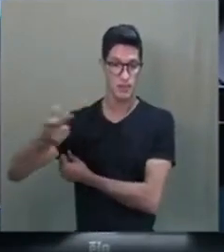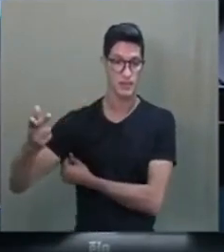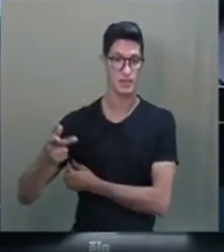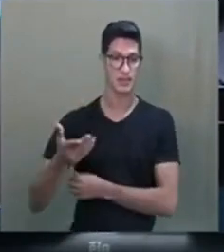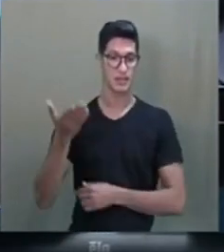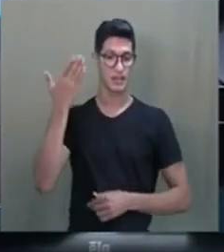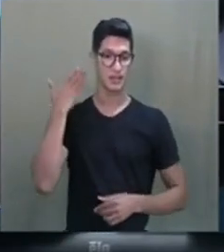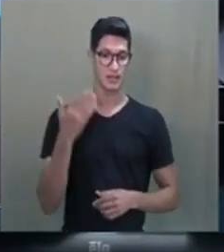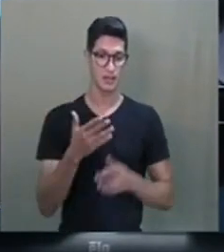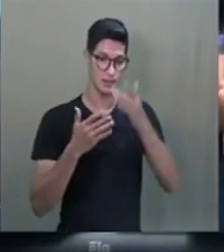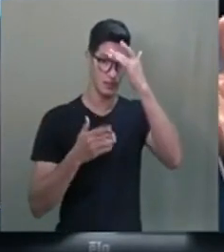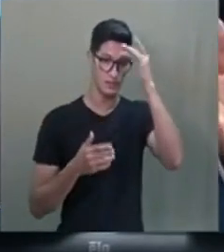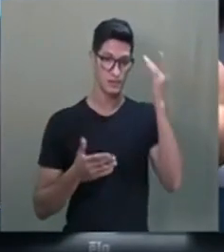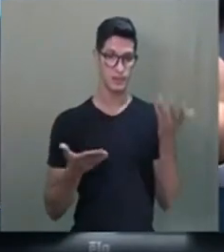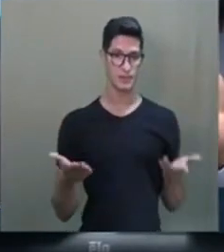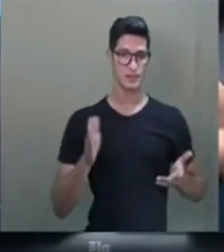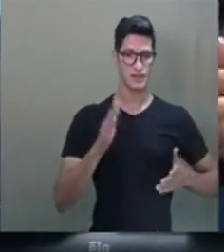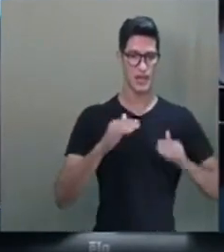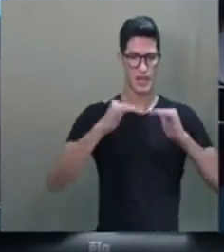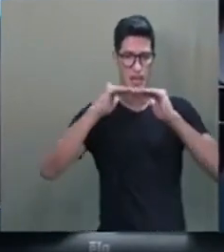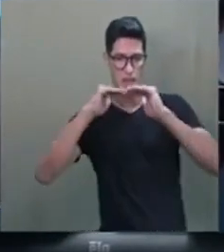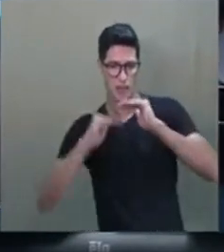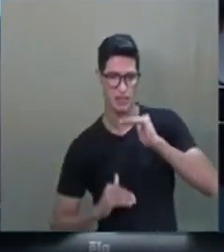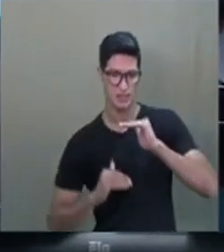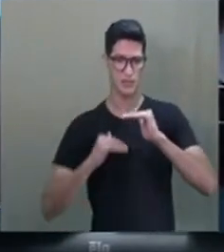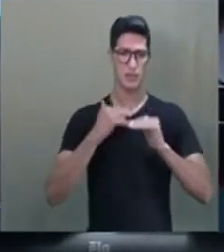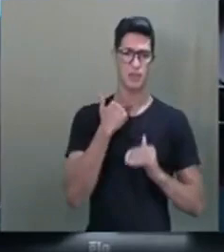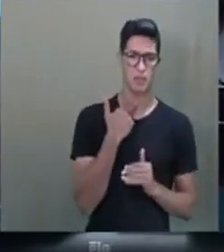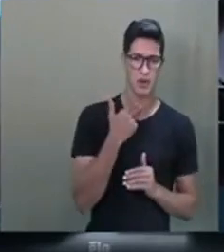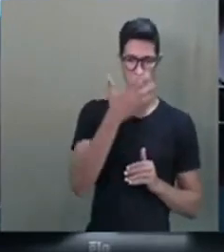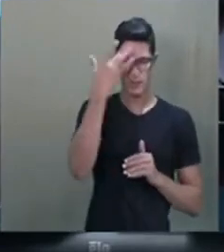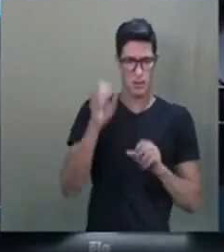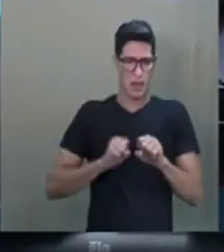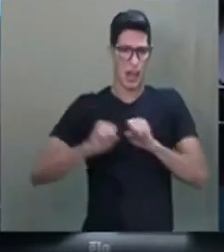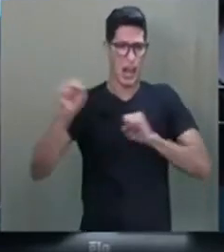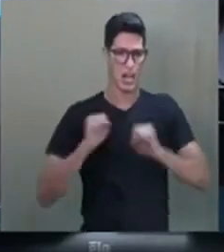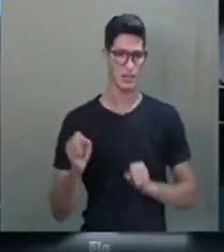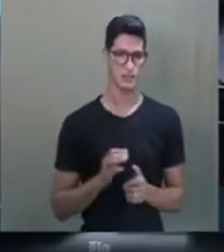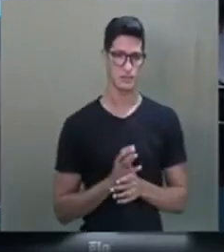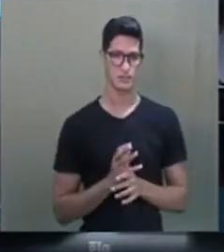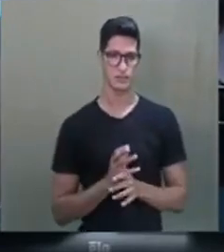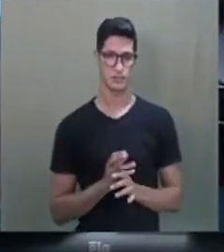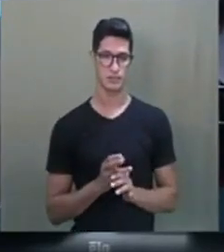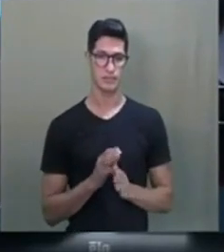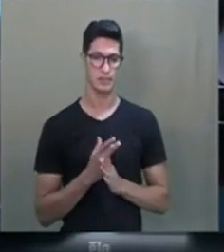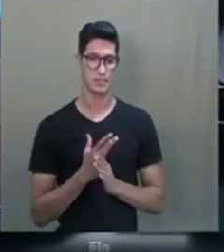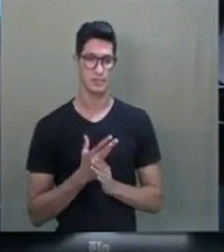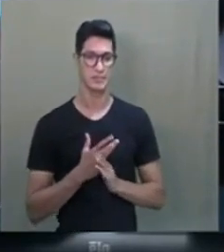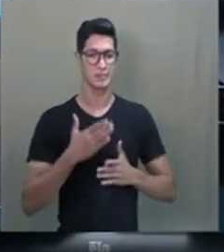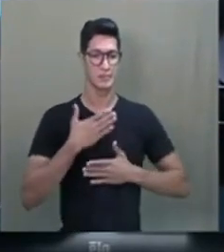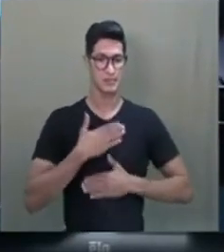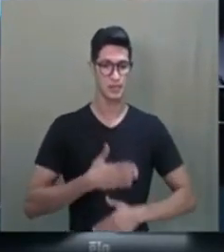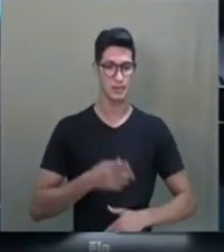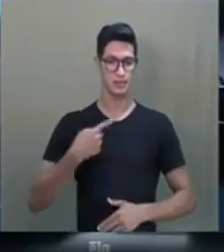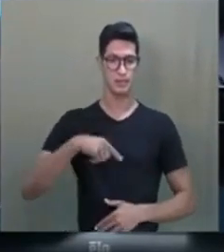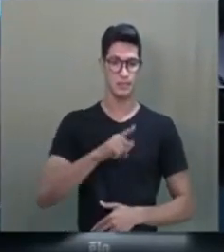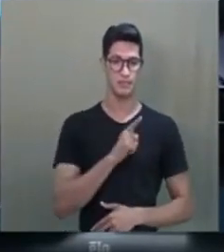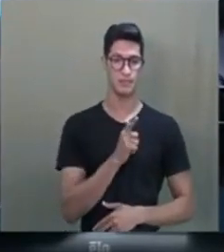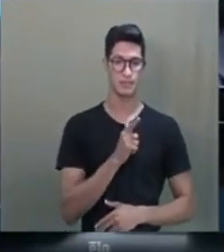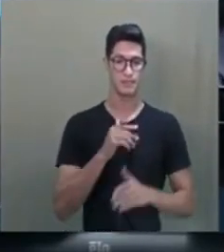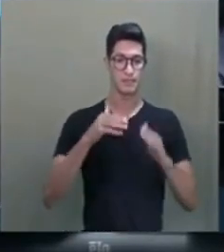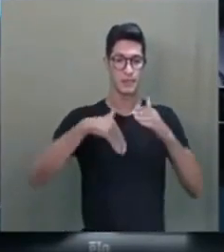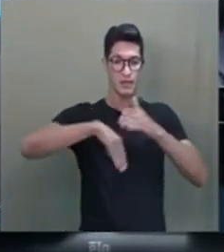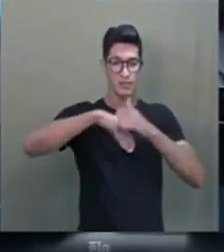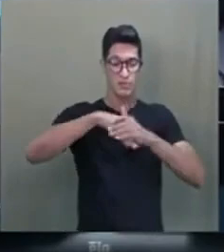Na época, as pessoas, ah, mas você está se rebaixando, não pode, o pessoal mais radical da torcida, né? Mas eu disse, calma, porque a gente tem, o